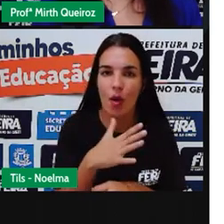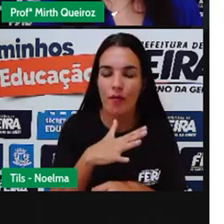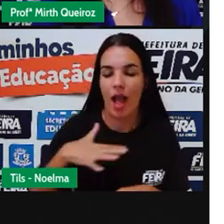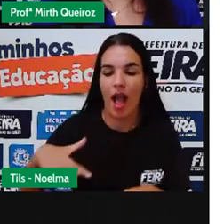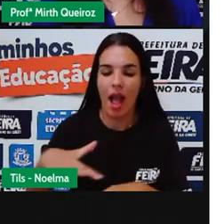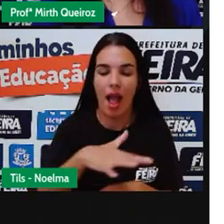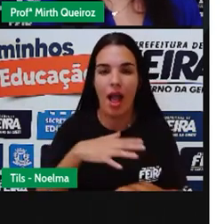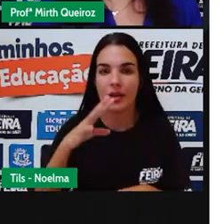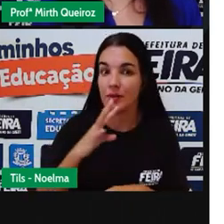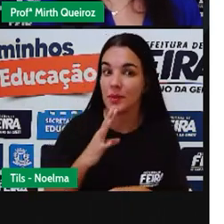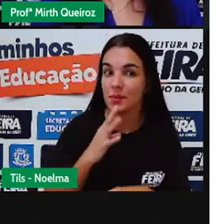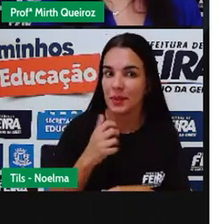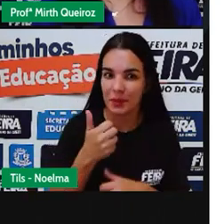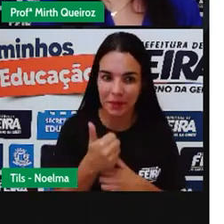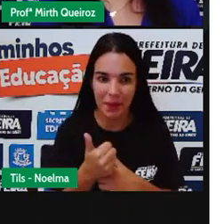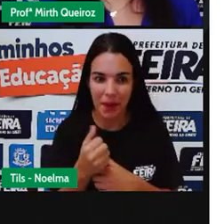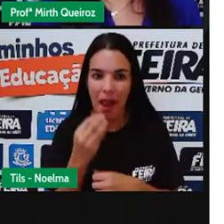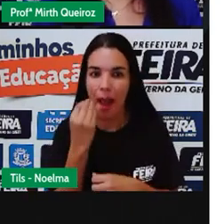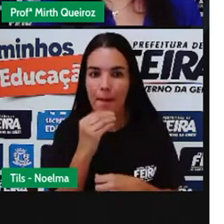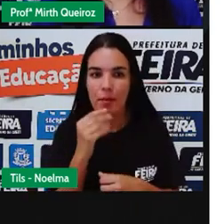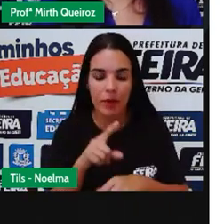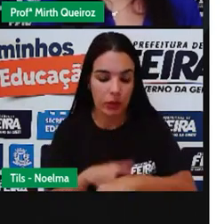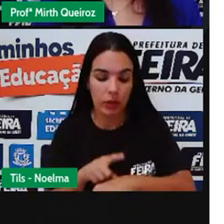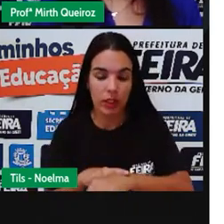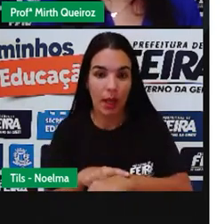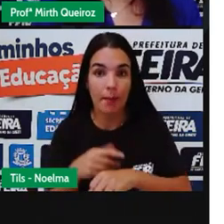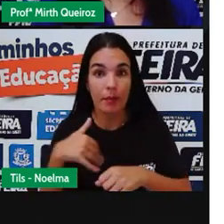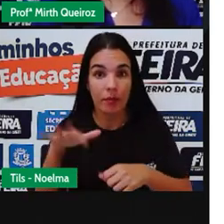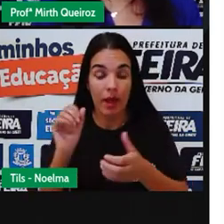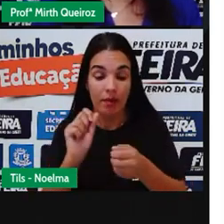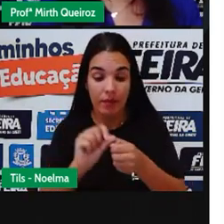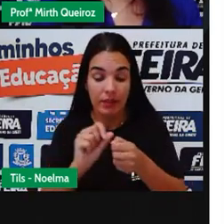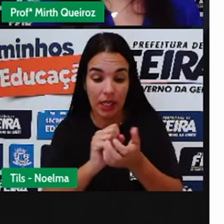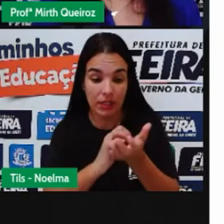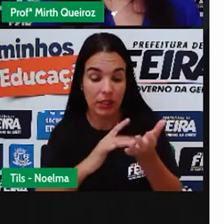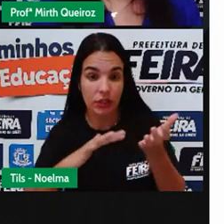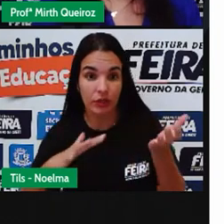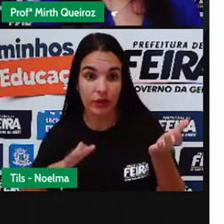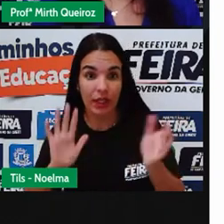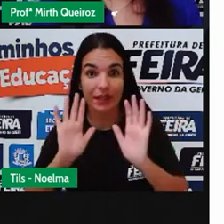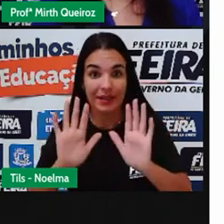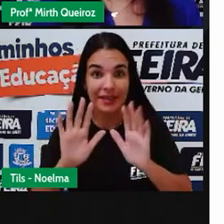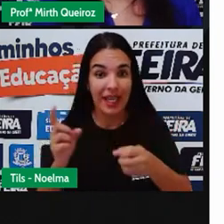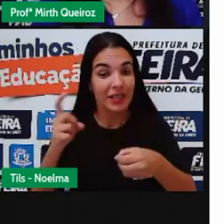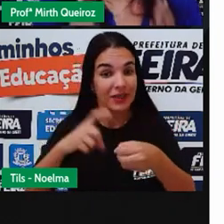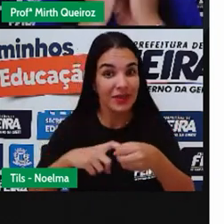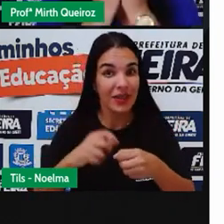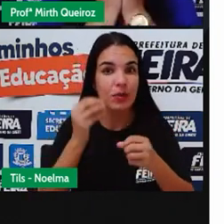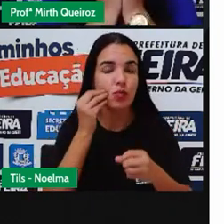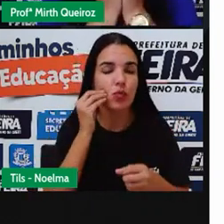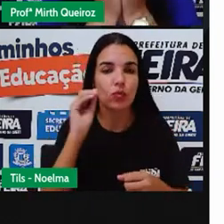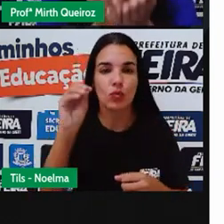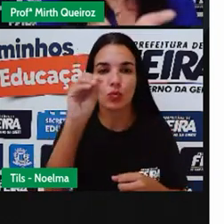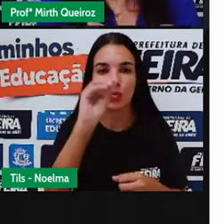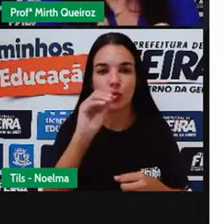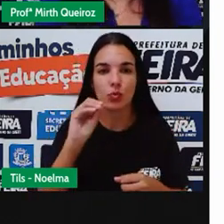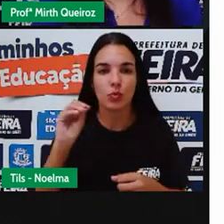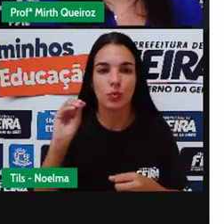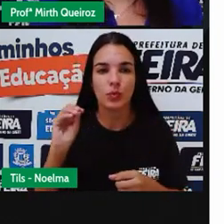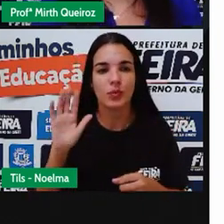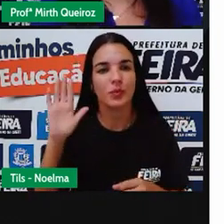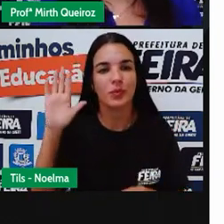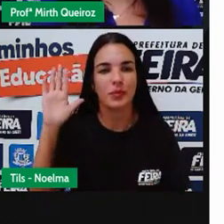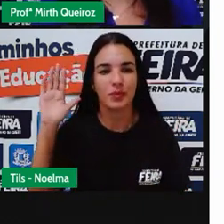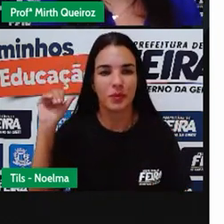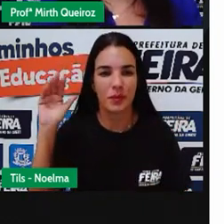de conhecimento, certo? Aproveite esse tempo aí já para fazer a atividade de vocês. Daqui a pouco a gente está de volta. Beijinho no coração